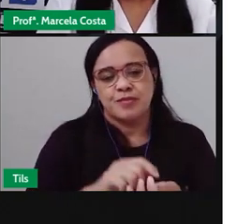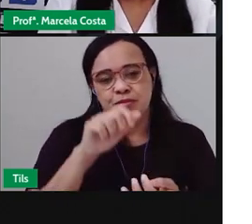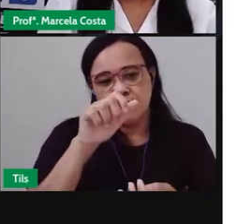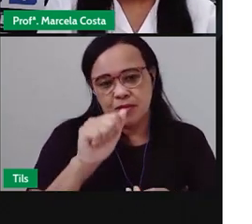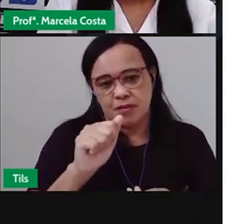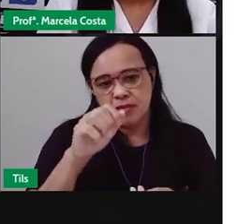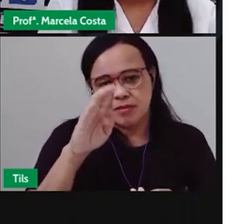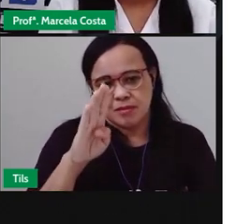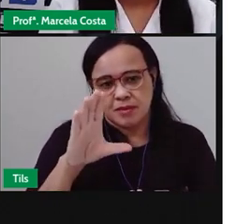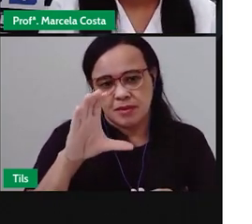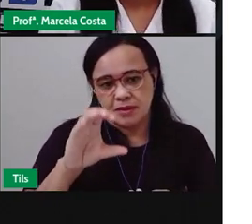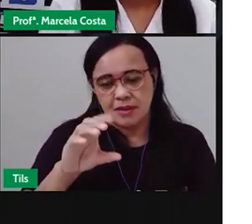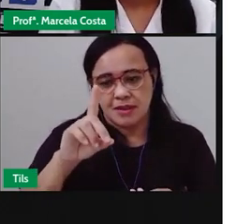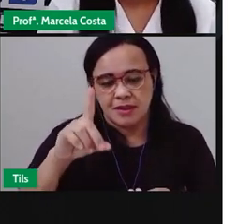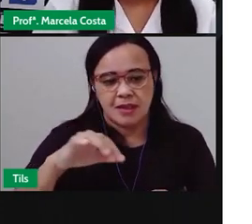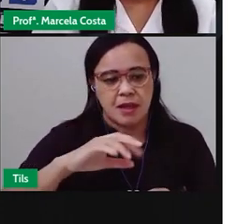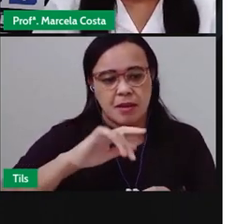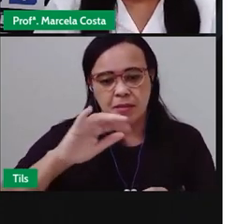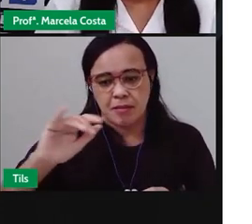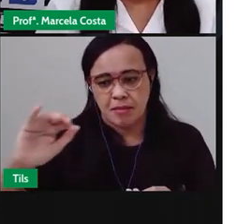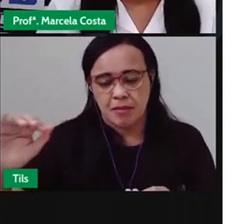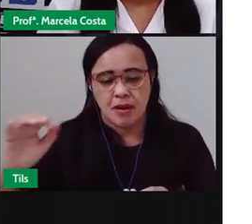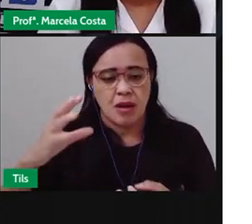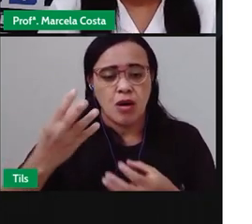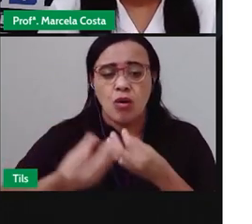na região nordeste.